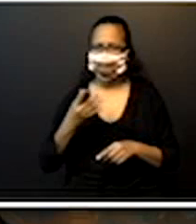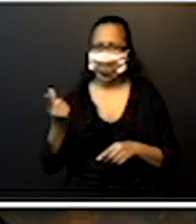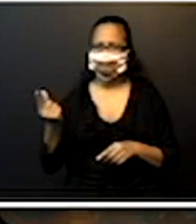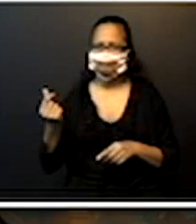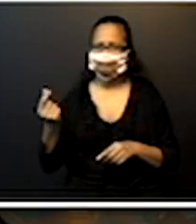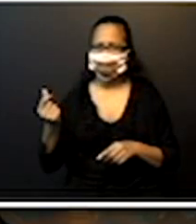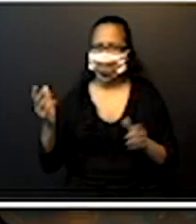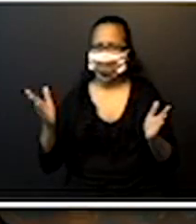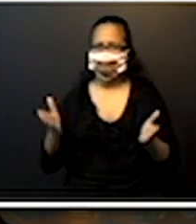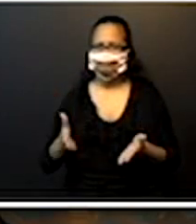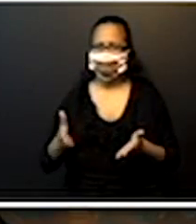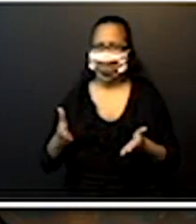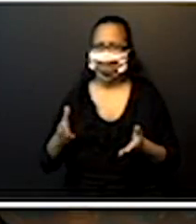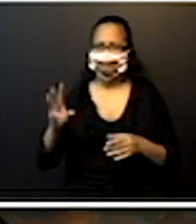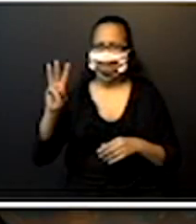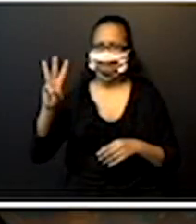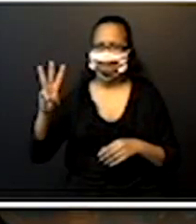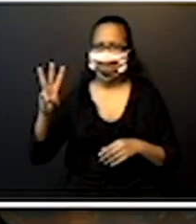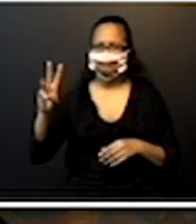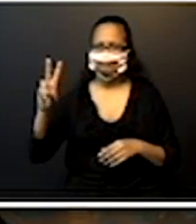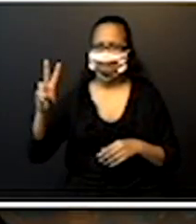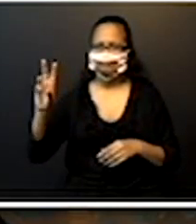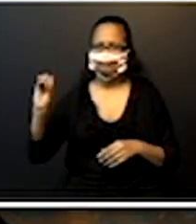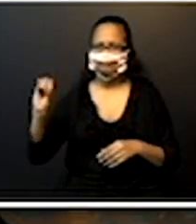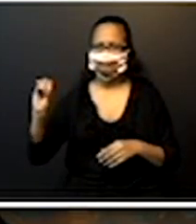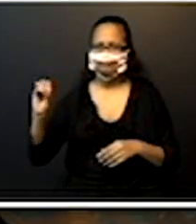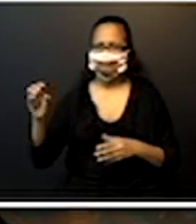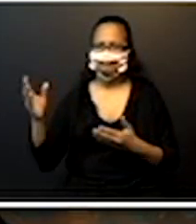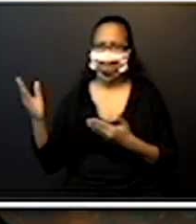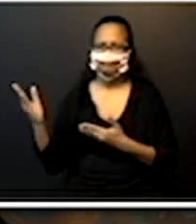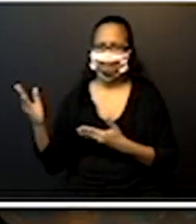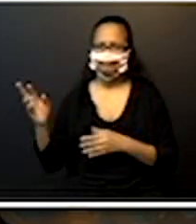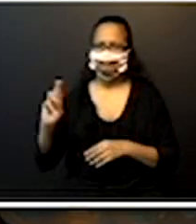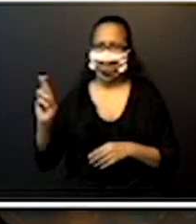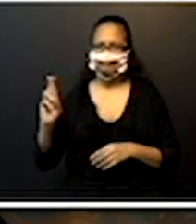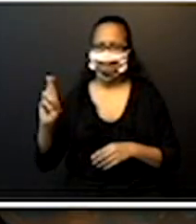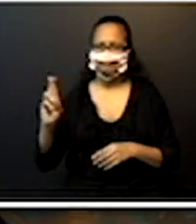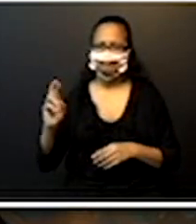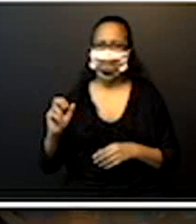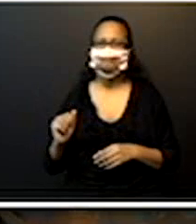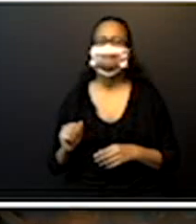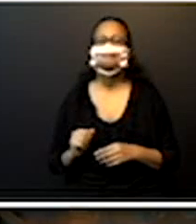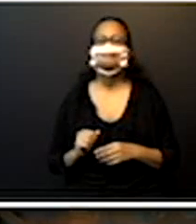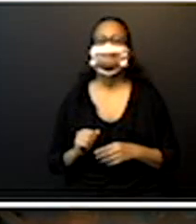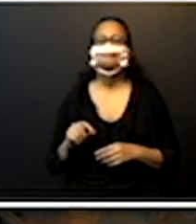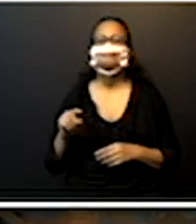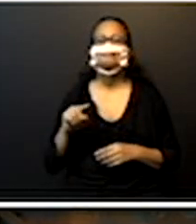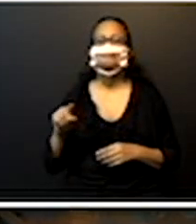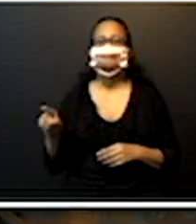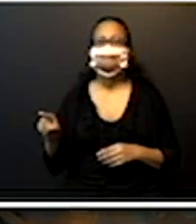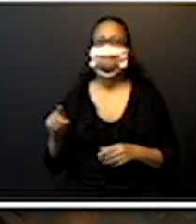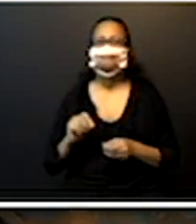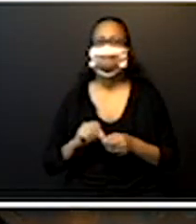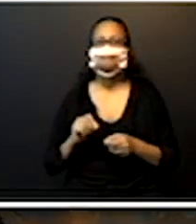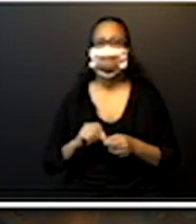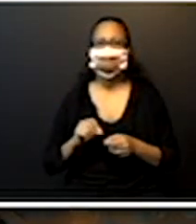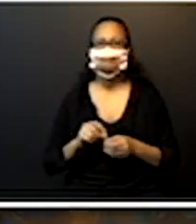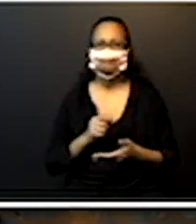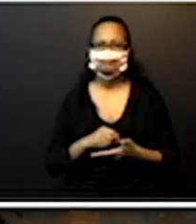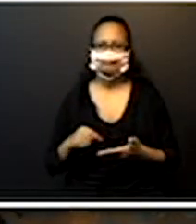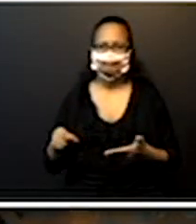Olha os meus 320 aqui, ó. 320 reais. Vocês vão fazer a escrita